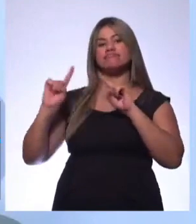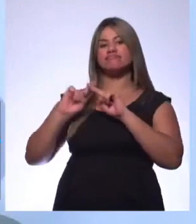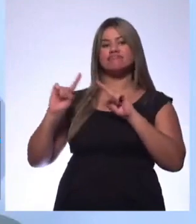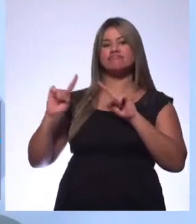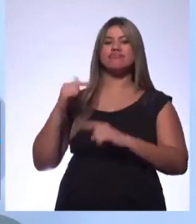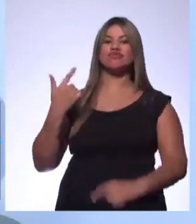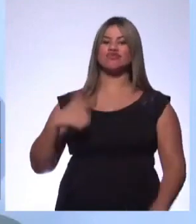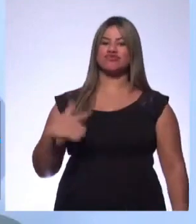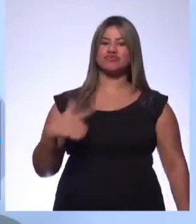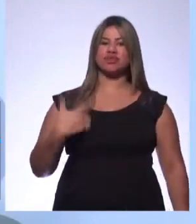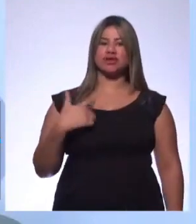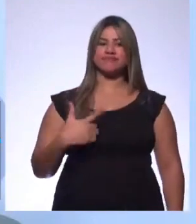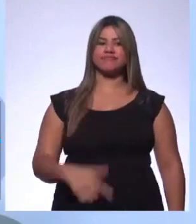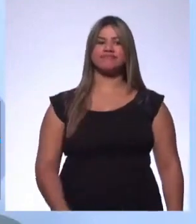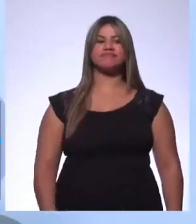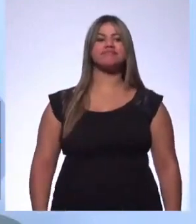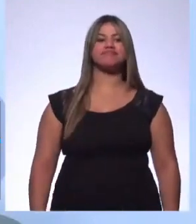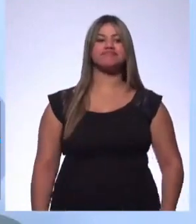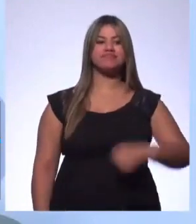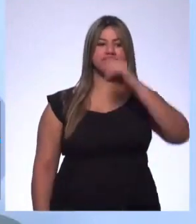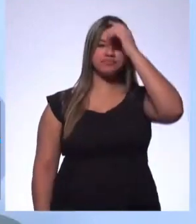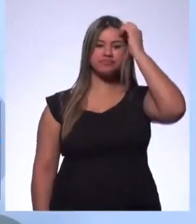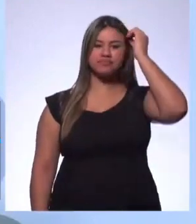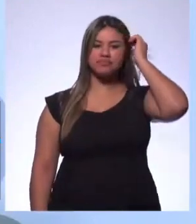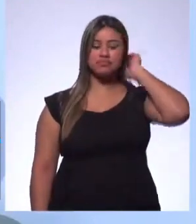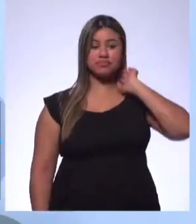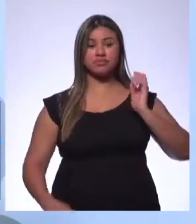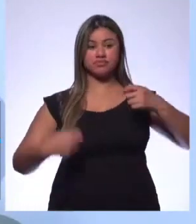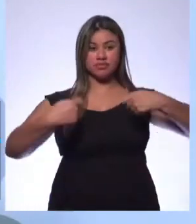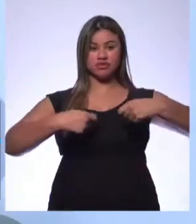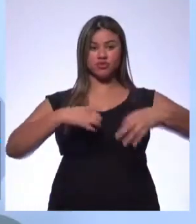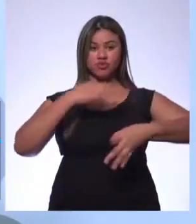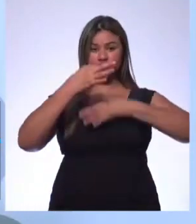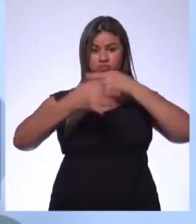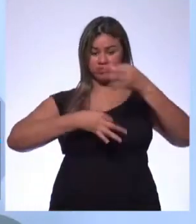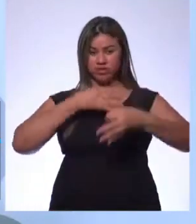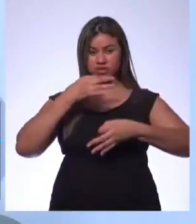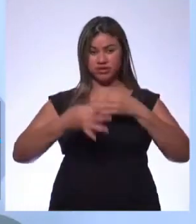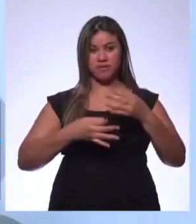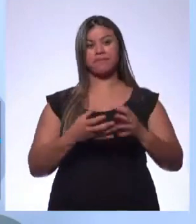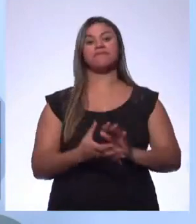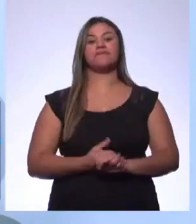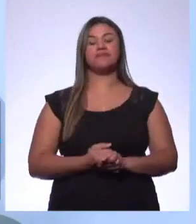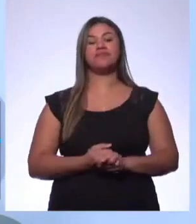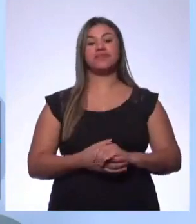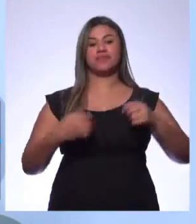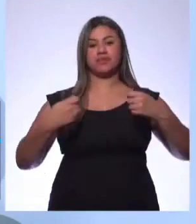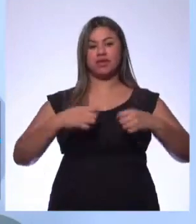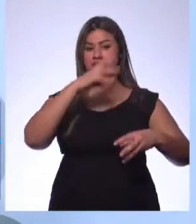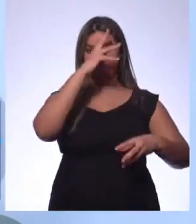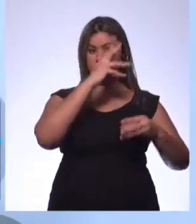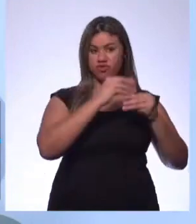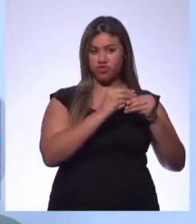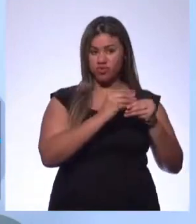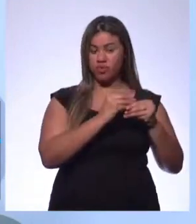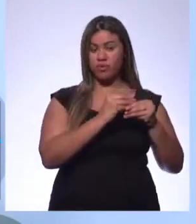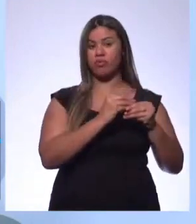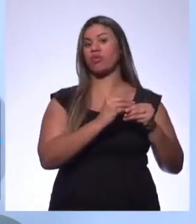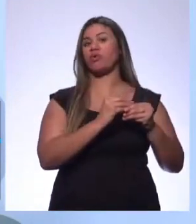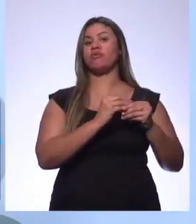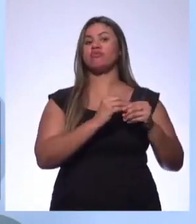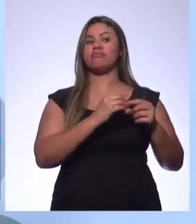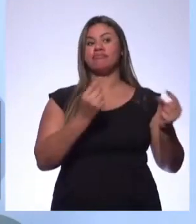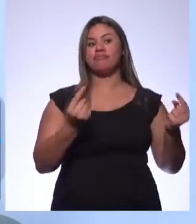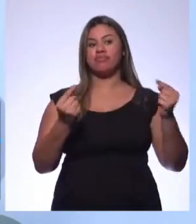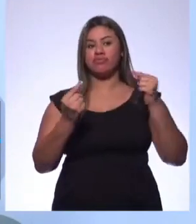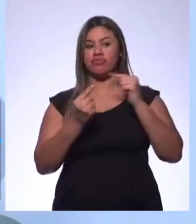caderno do aluno, não é. Tem que ter o seu posicionamento. Então fazer um breve resumo da obra não é